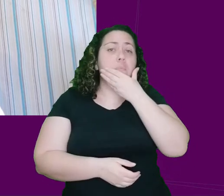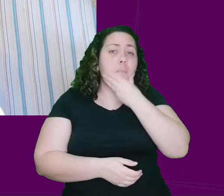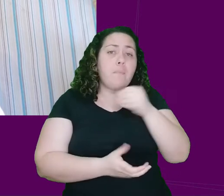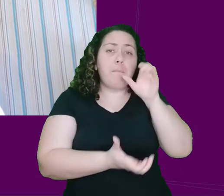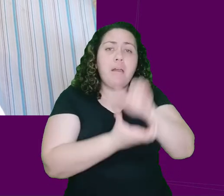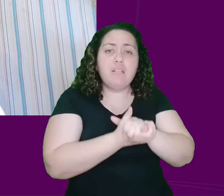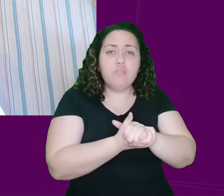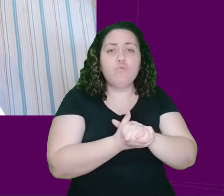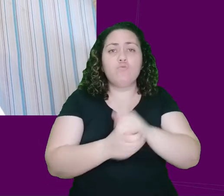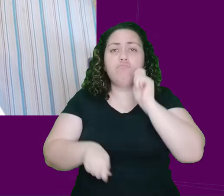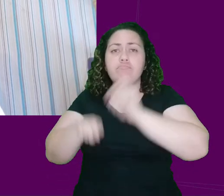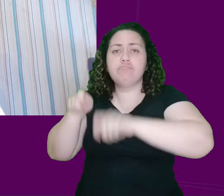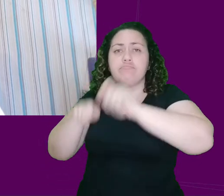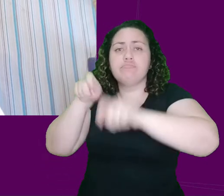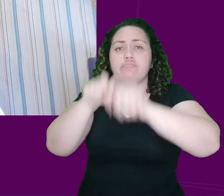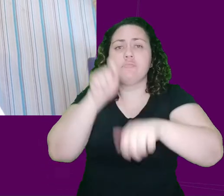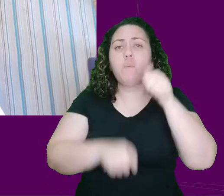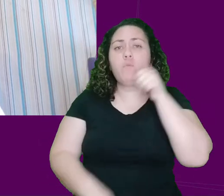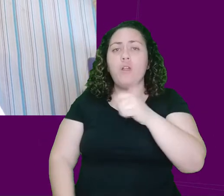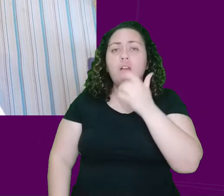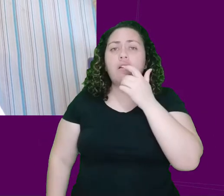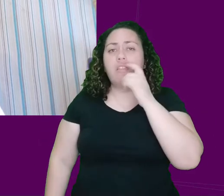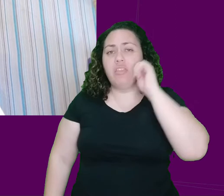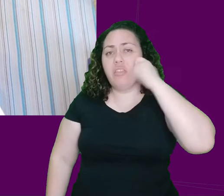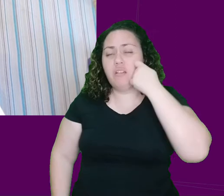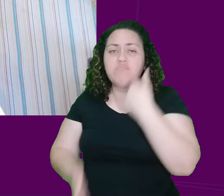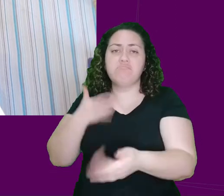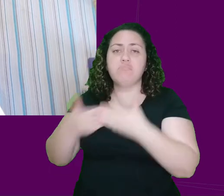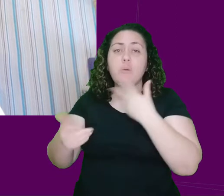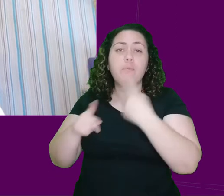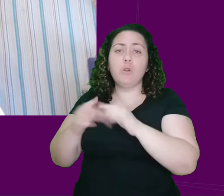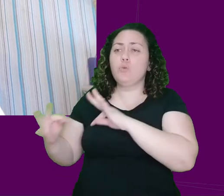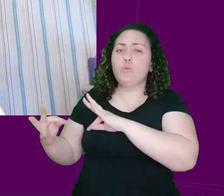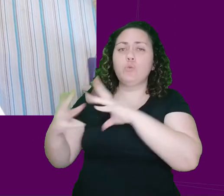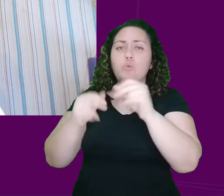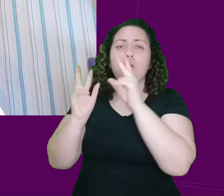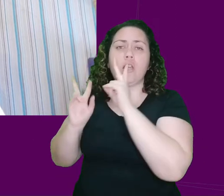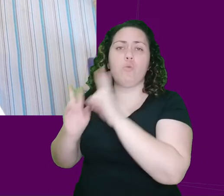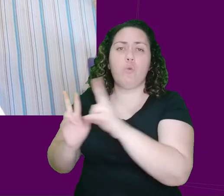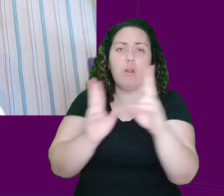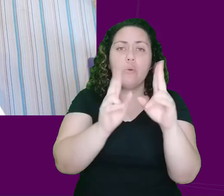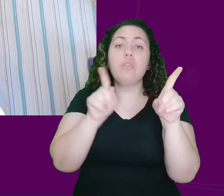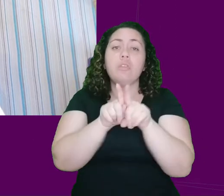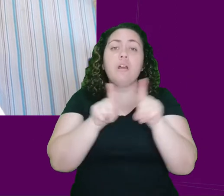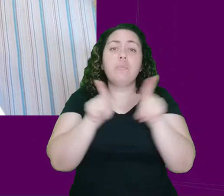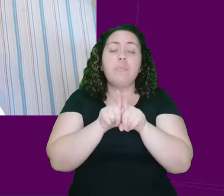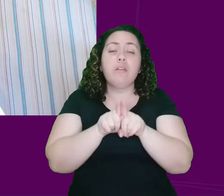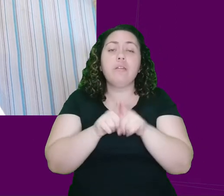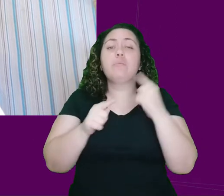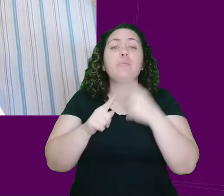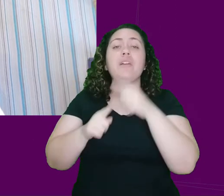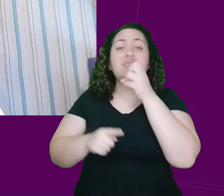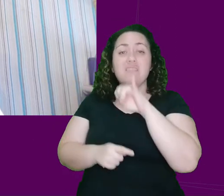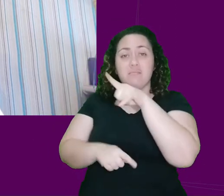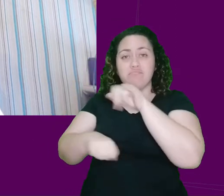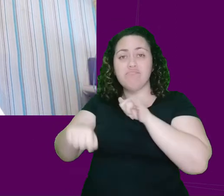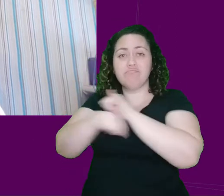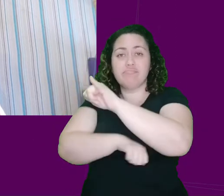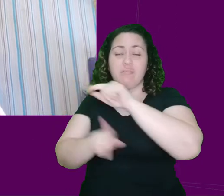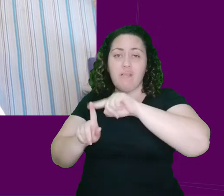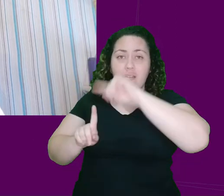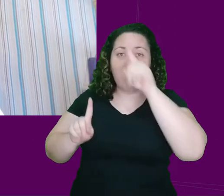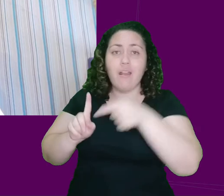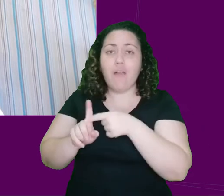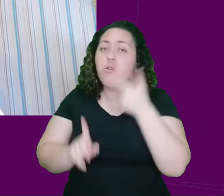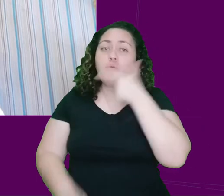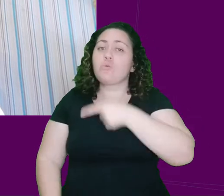dos seus maridos transavam. Primeiro, porque elas eram todas iguais. Segundo, porque elas também não iam conseguir comprovar a